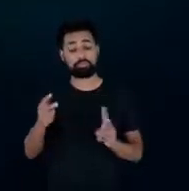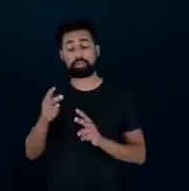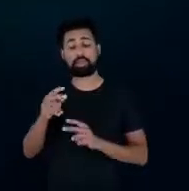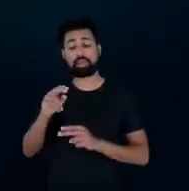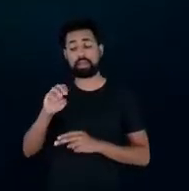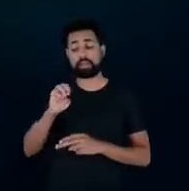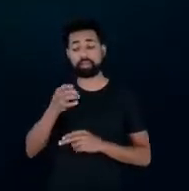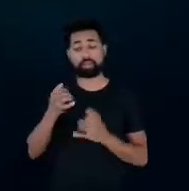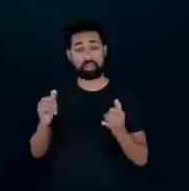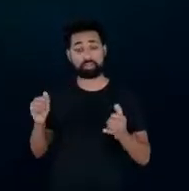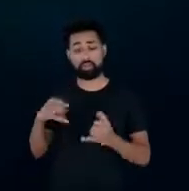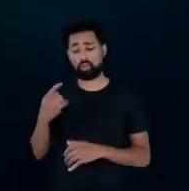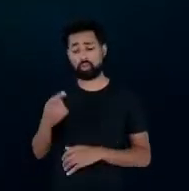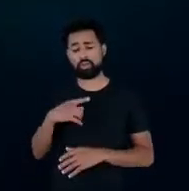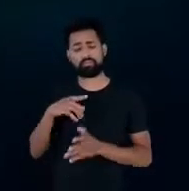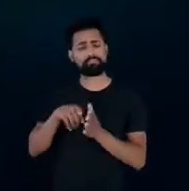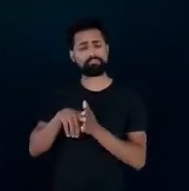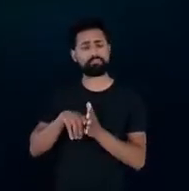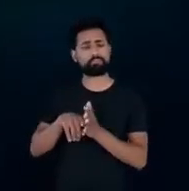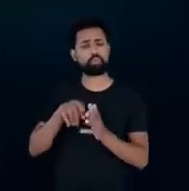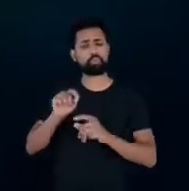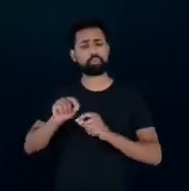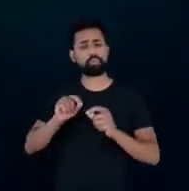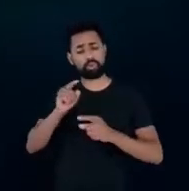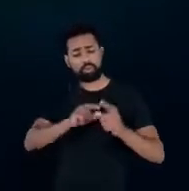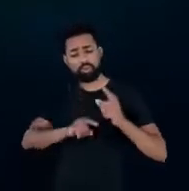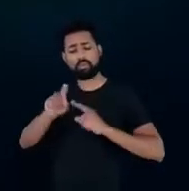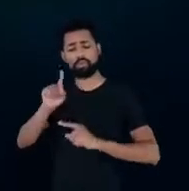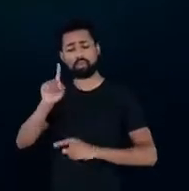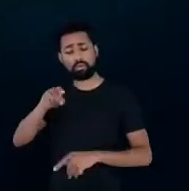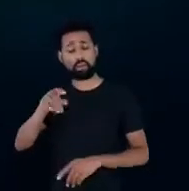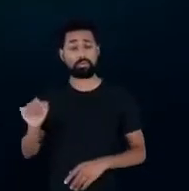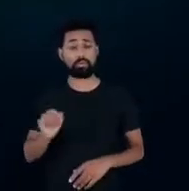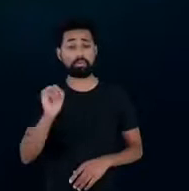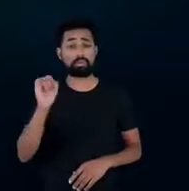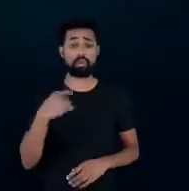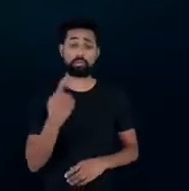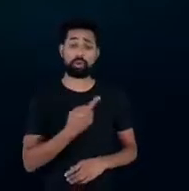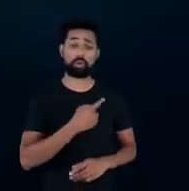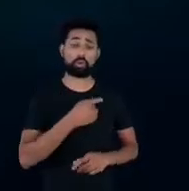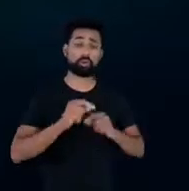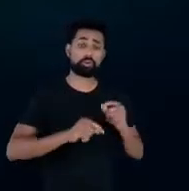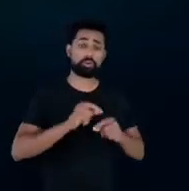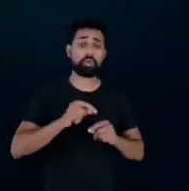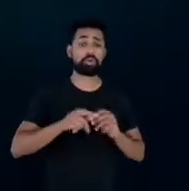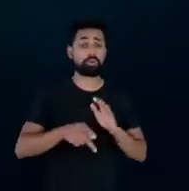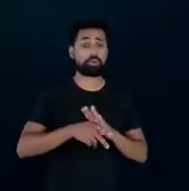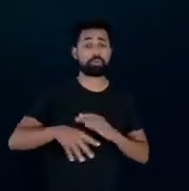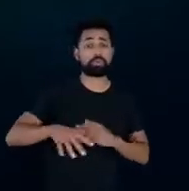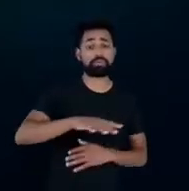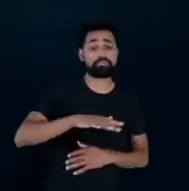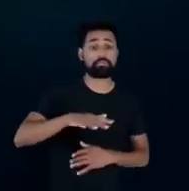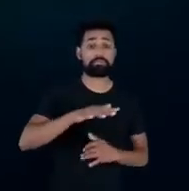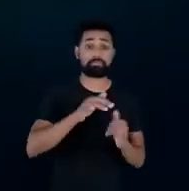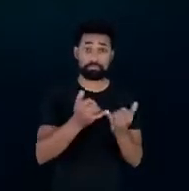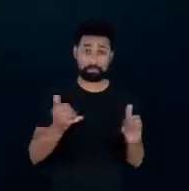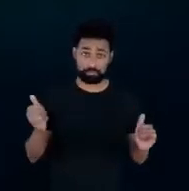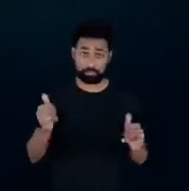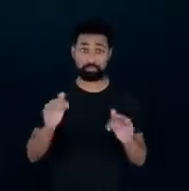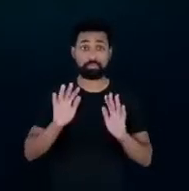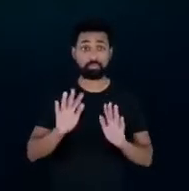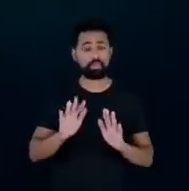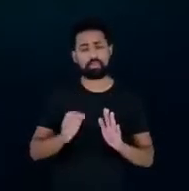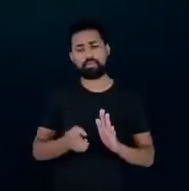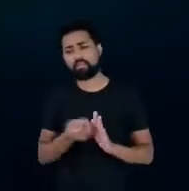diagnóstico de que a inovação é fundamental para a gente descarbonizar o setor energético. Muito se tem